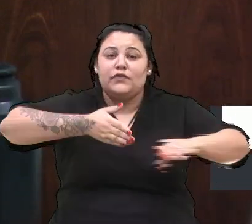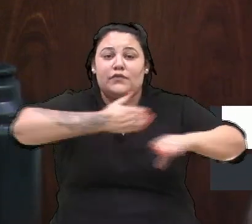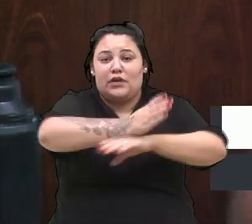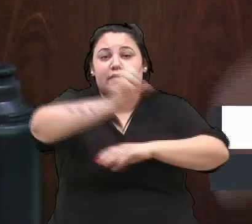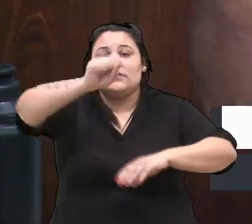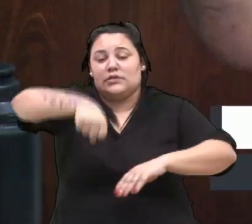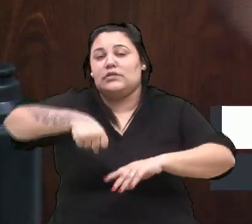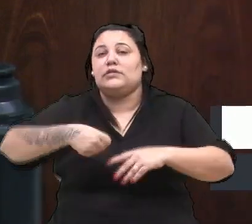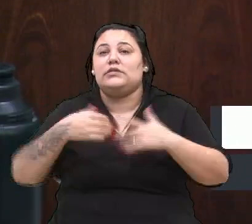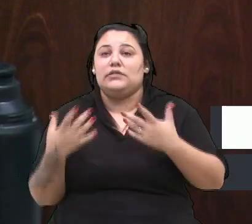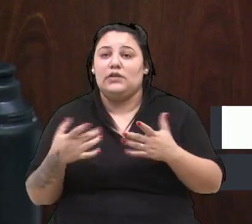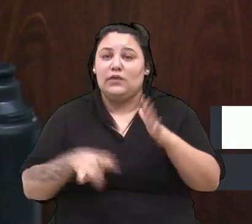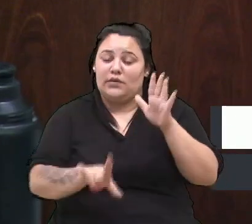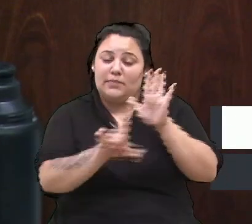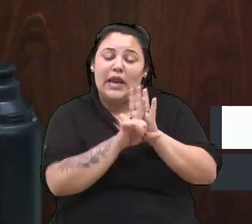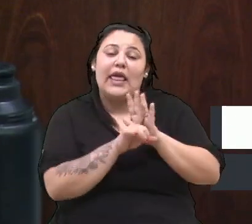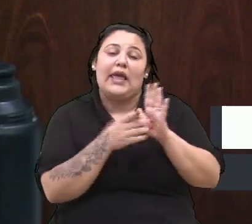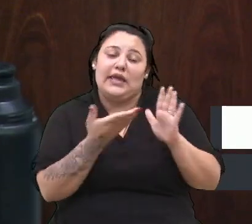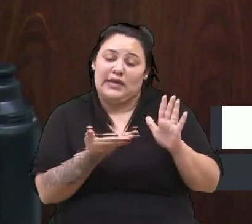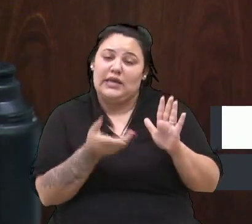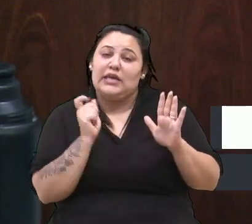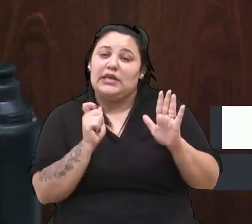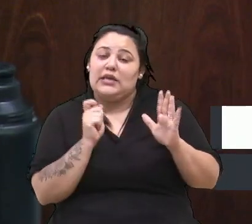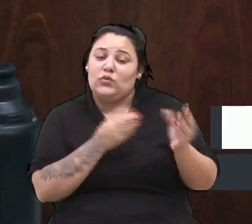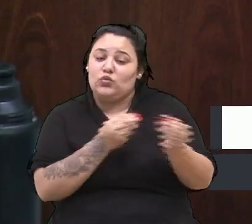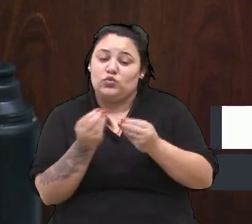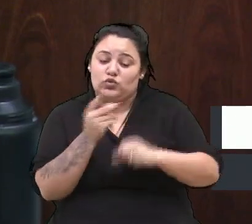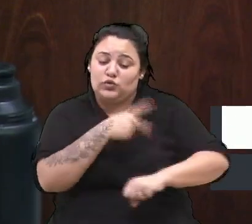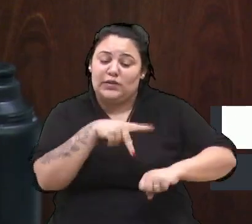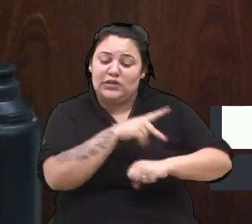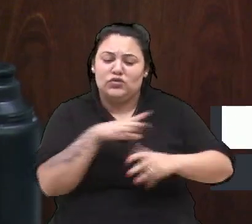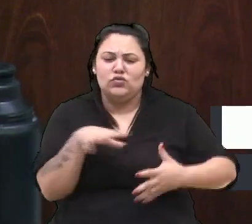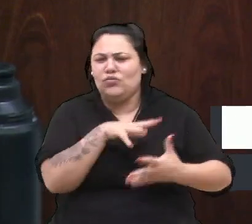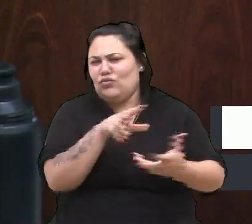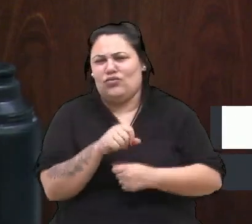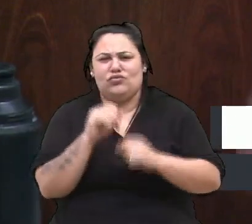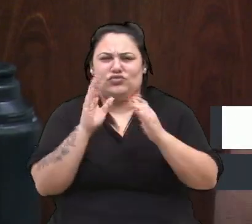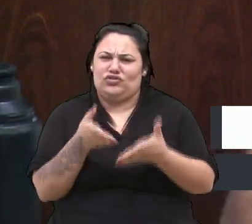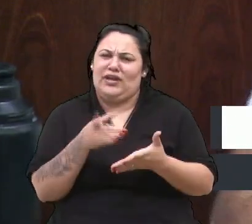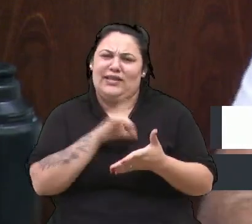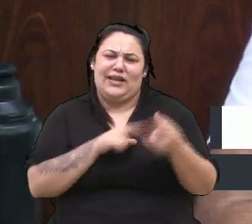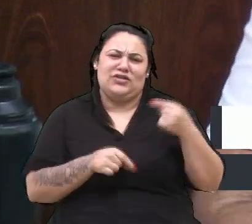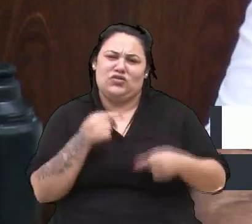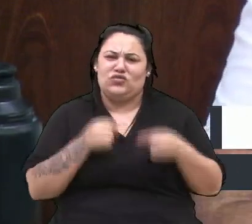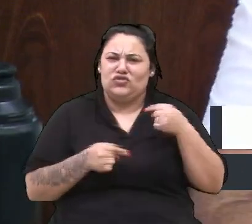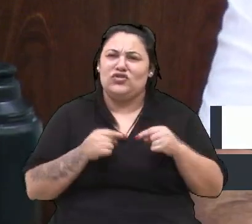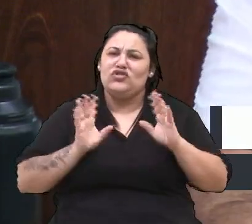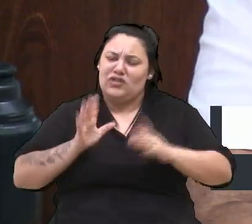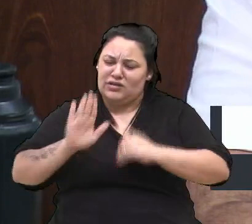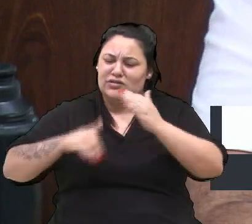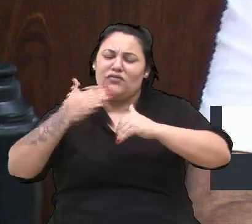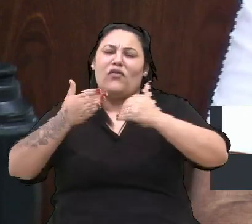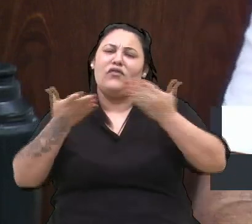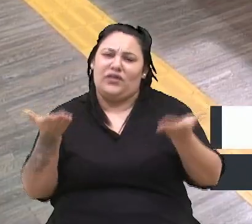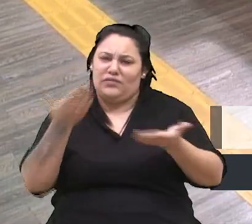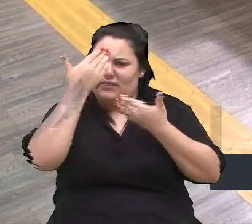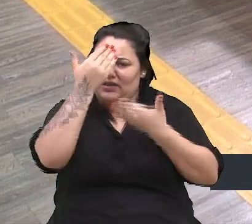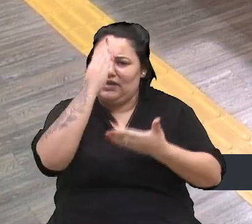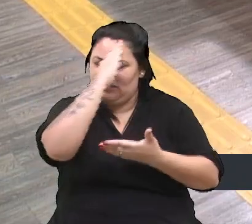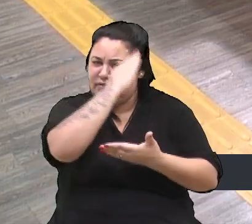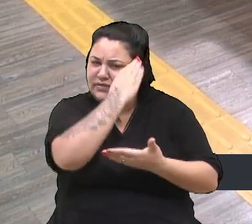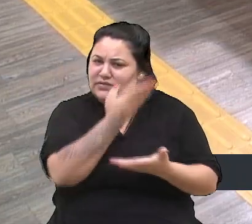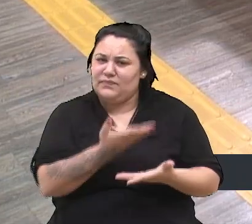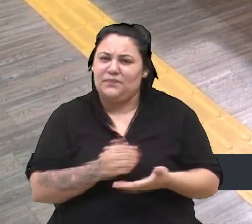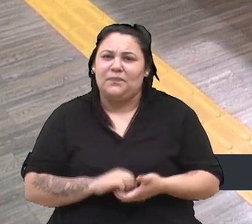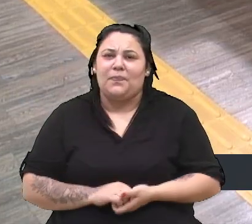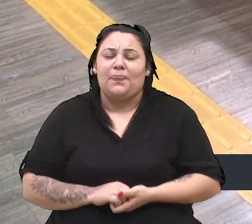Enfim, é uma lei que grande parte dos países do mundo, inclusive, tem discutido e avançado nesse sentido. Obrigado, vereador Bortola. Exatamente,